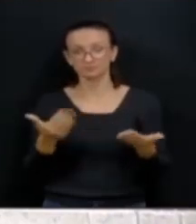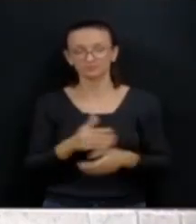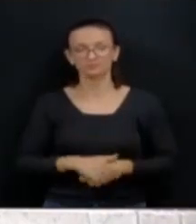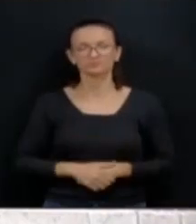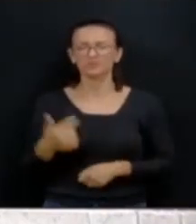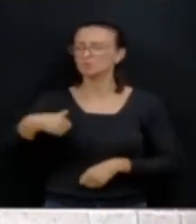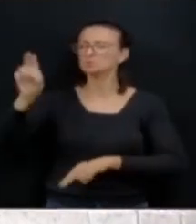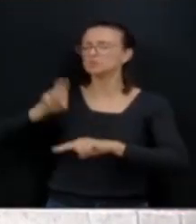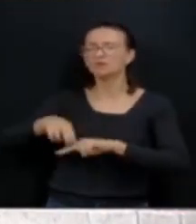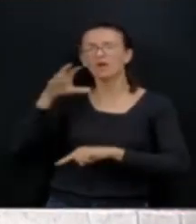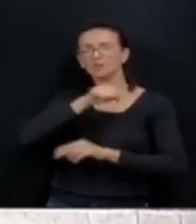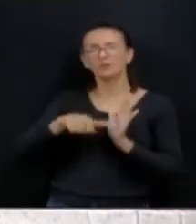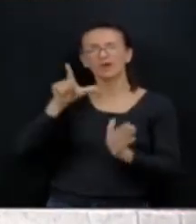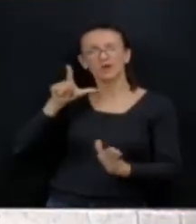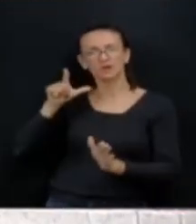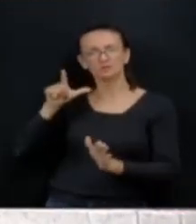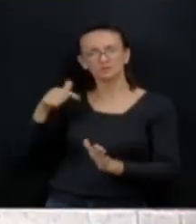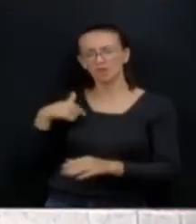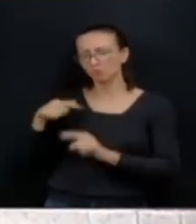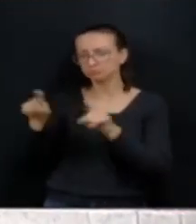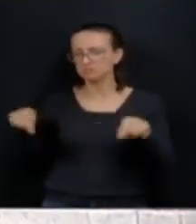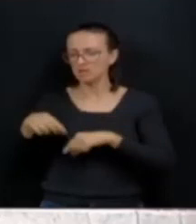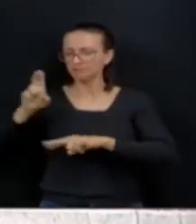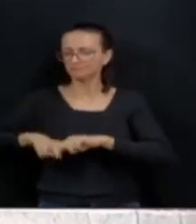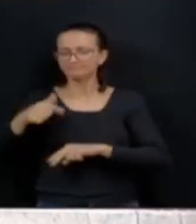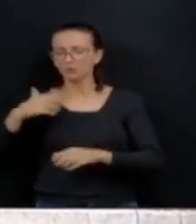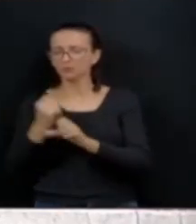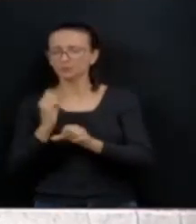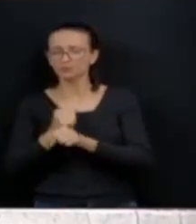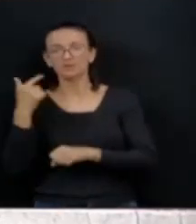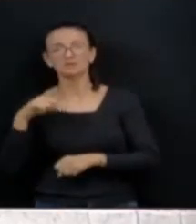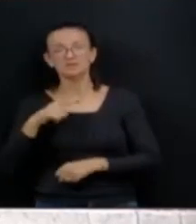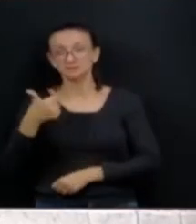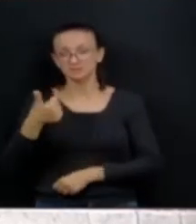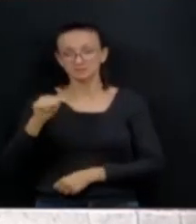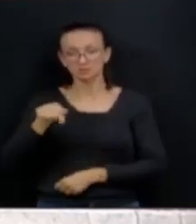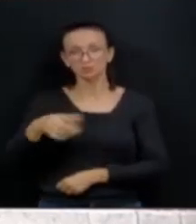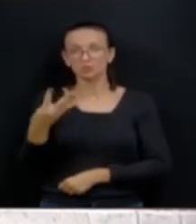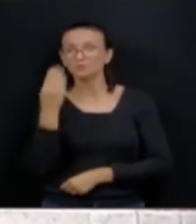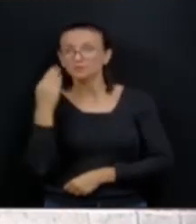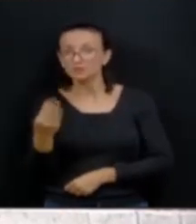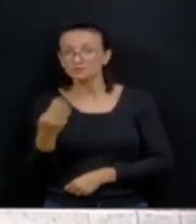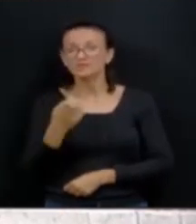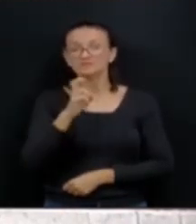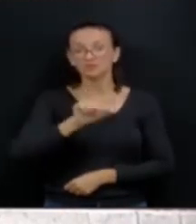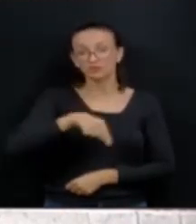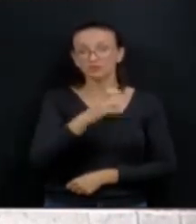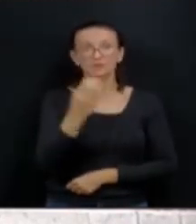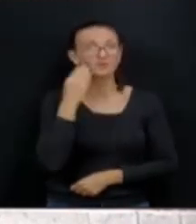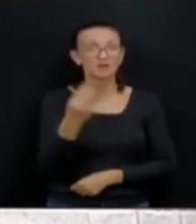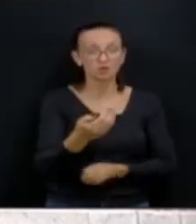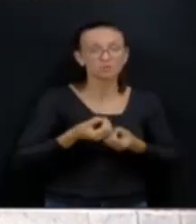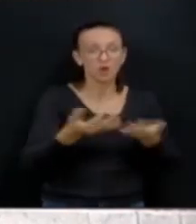sentado ali e um pouquinho antes da minha sala. Desses 17,4 bi, 5,5 bilhões iam para os